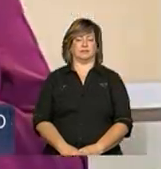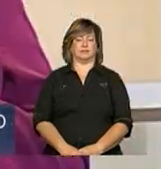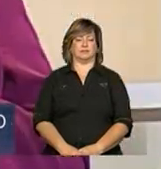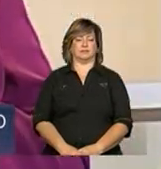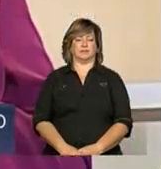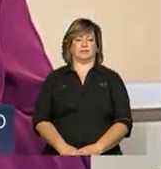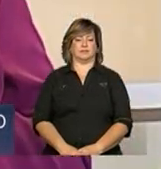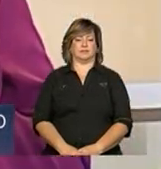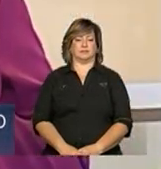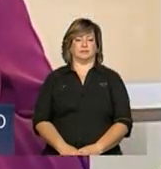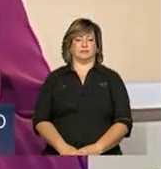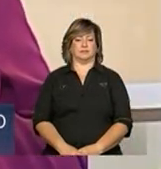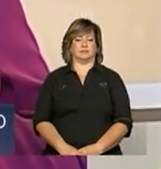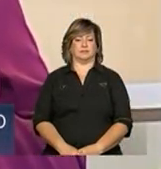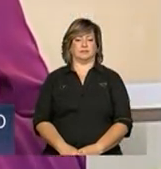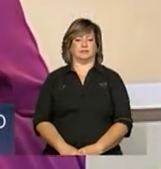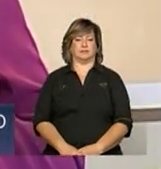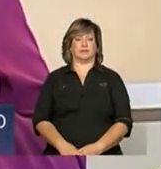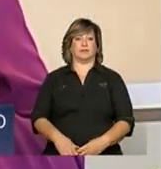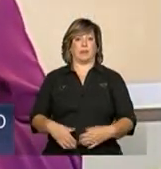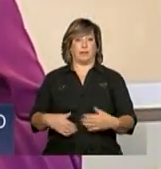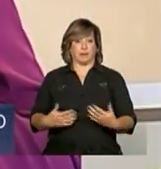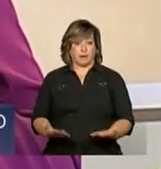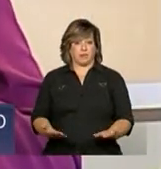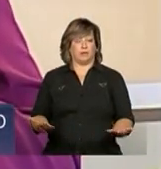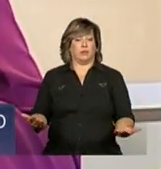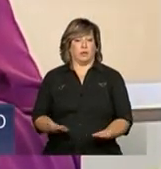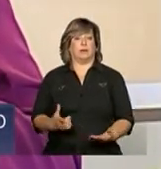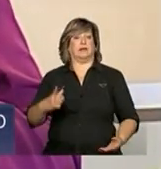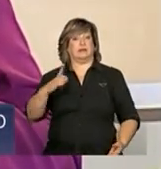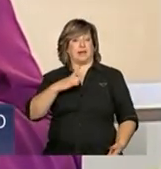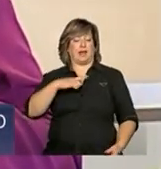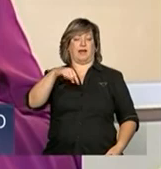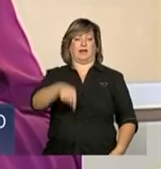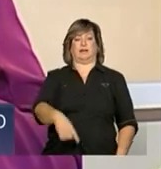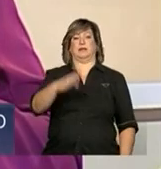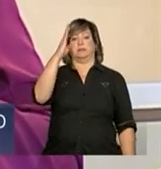e agora temos médicos em Brasil.